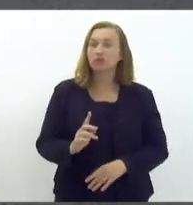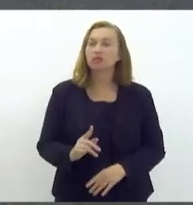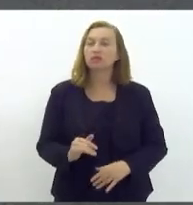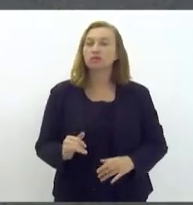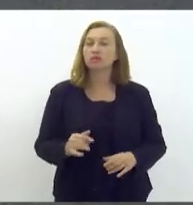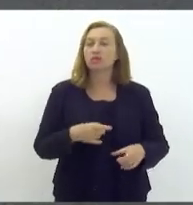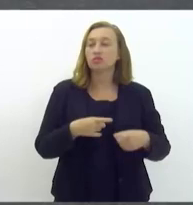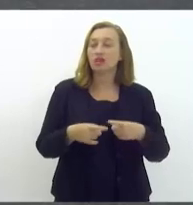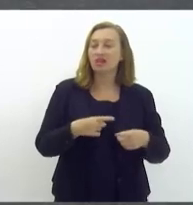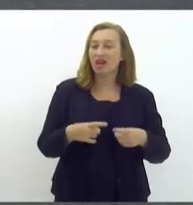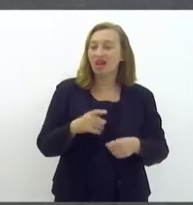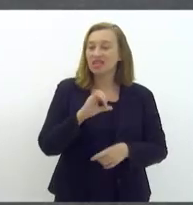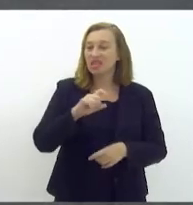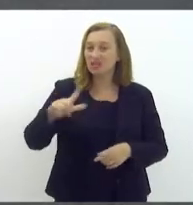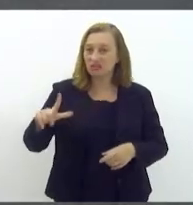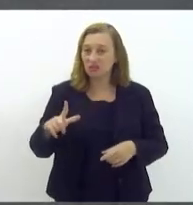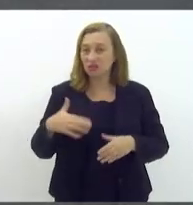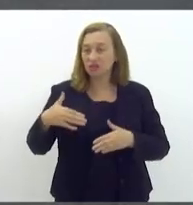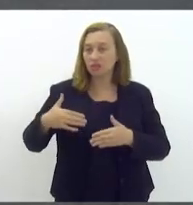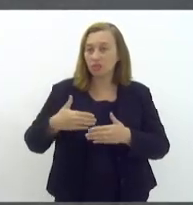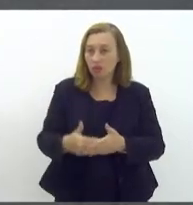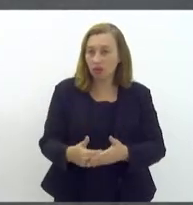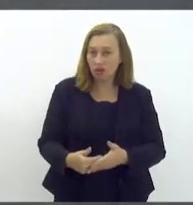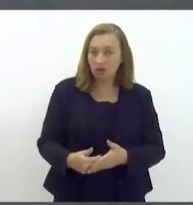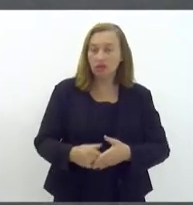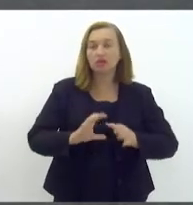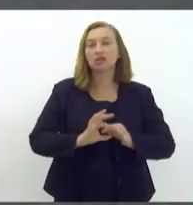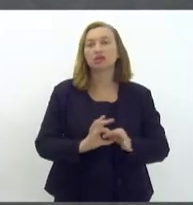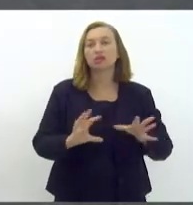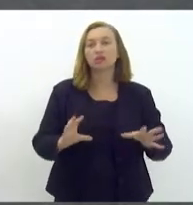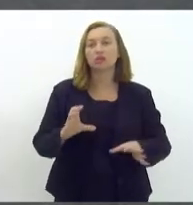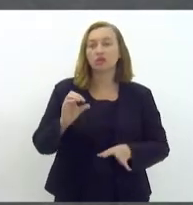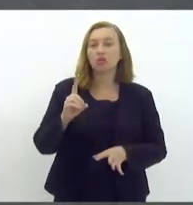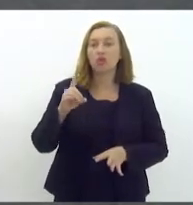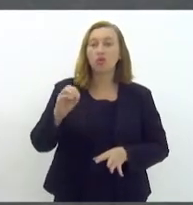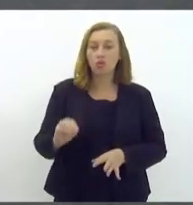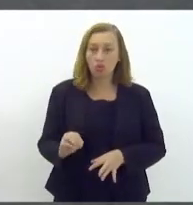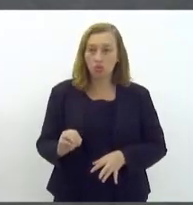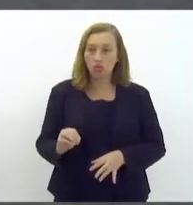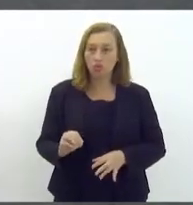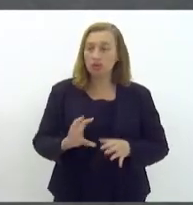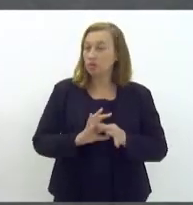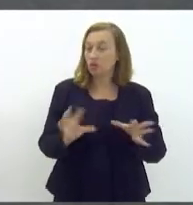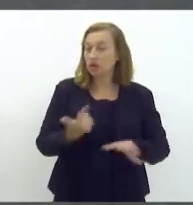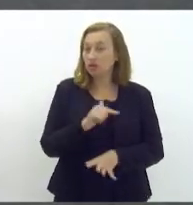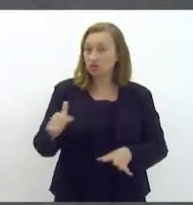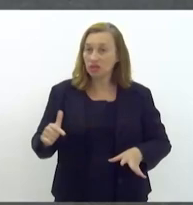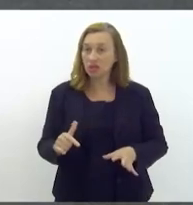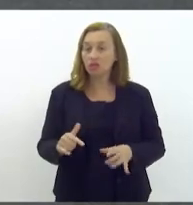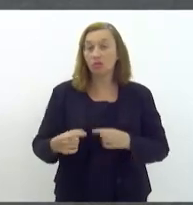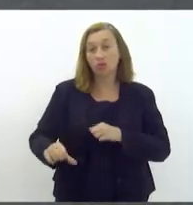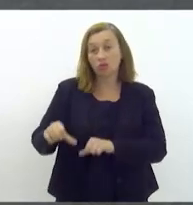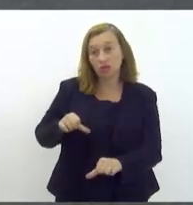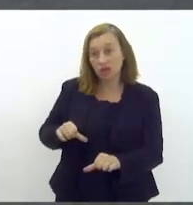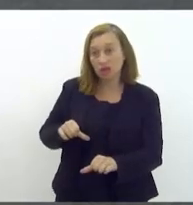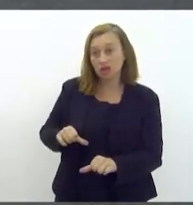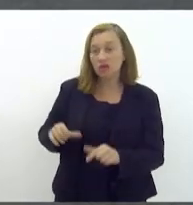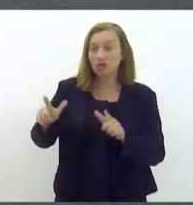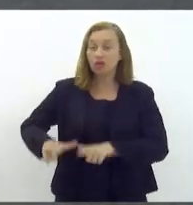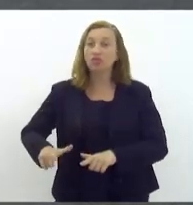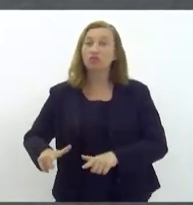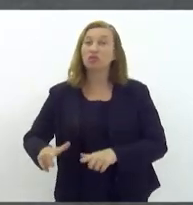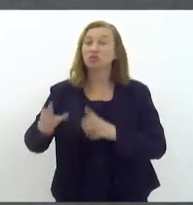uma guerra civil que se arrasta na República Democrática do Congo que de democrática nada tem muito pelo contrário um território